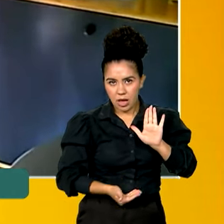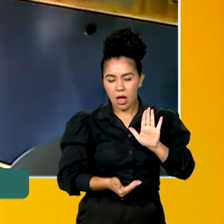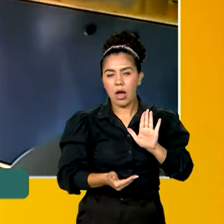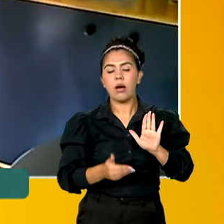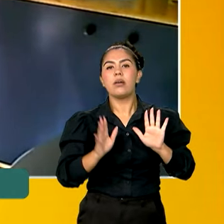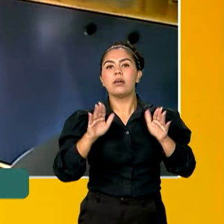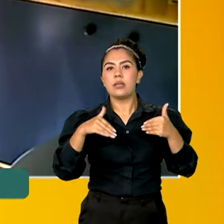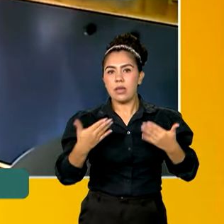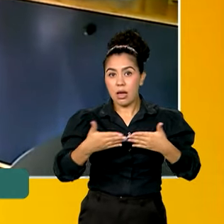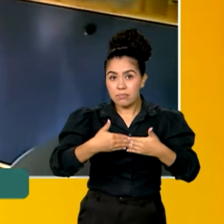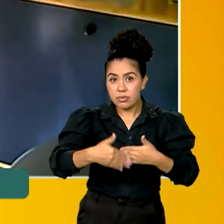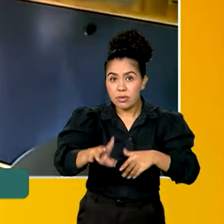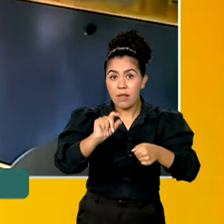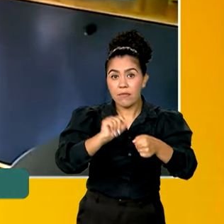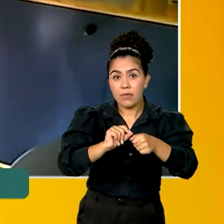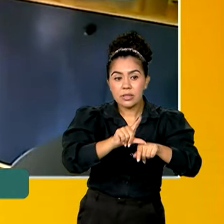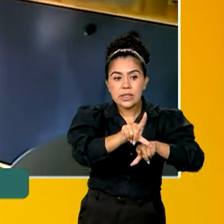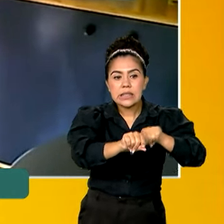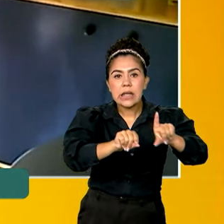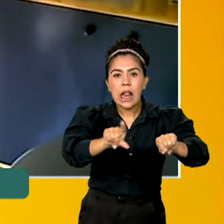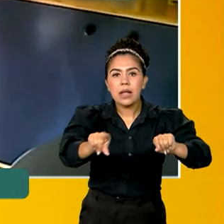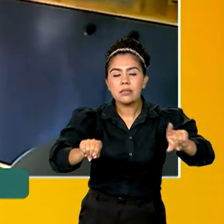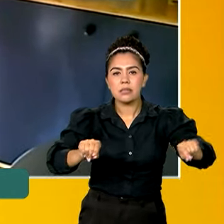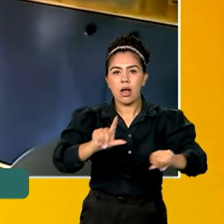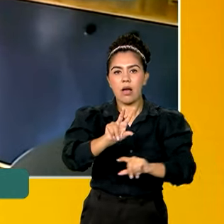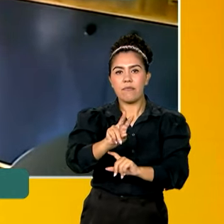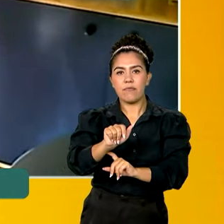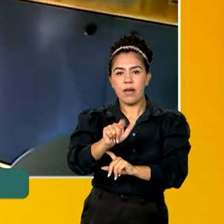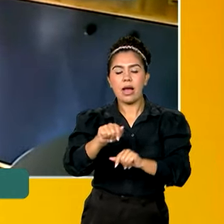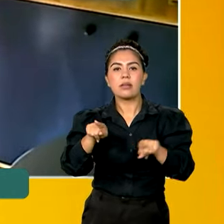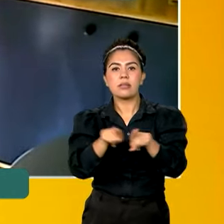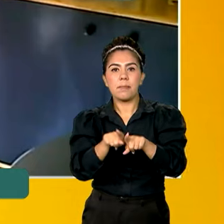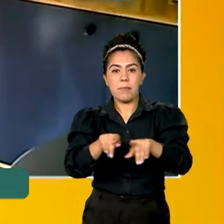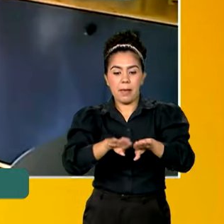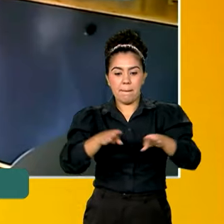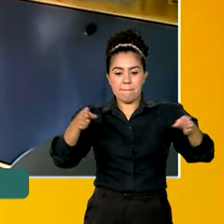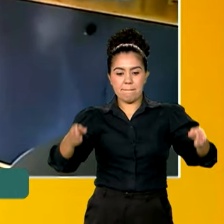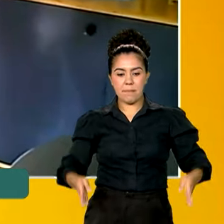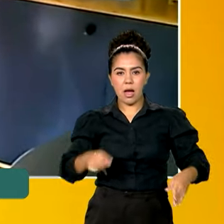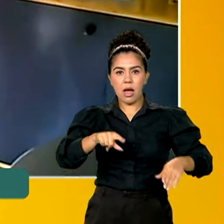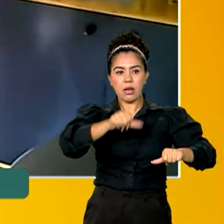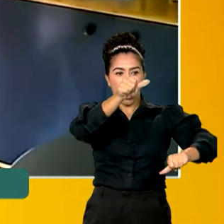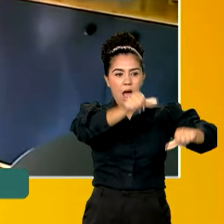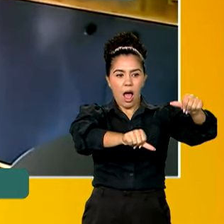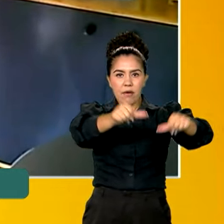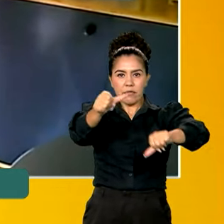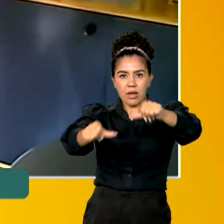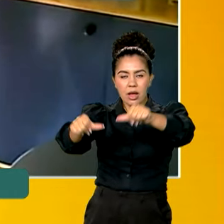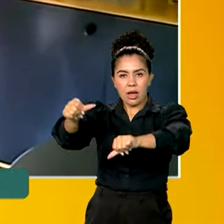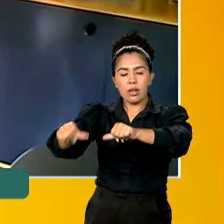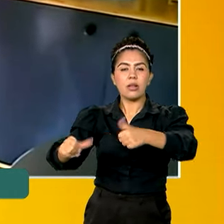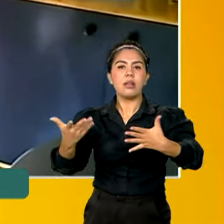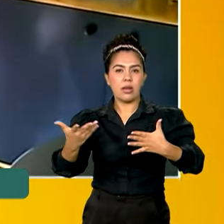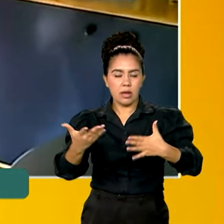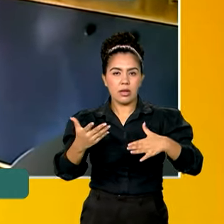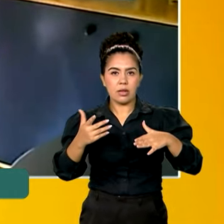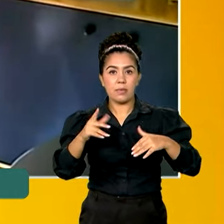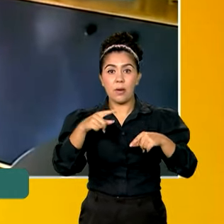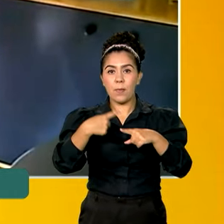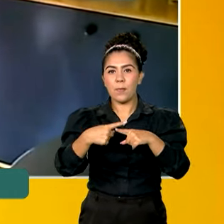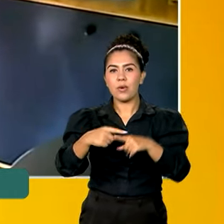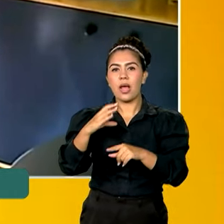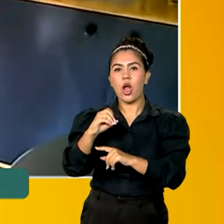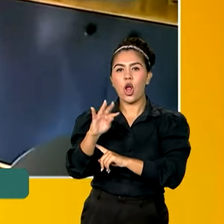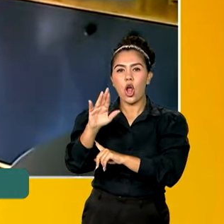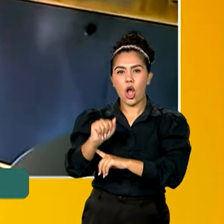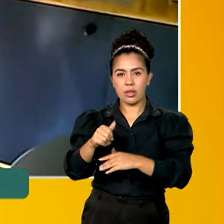uma seleção das vagas e também vai ter uma banca para analisar essa questão das cotas que iniciam nesse momento